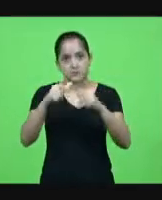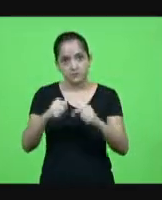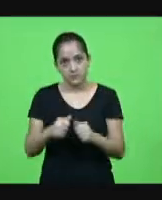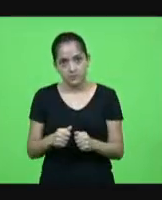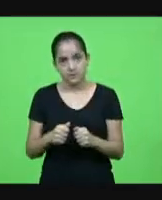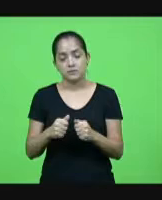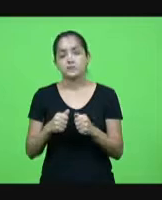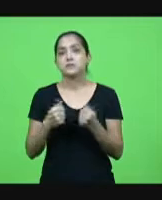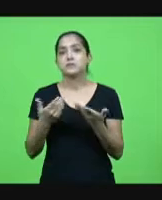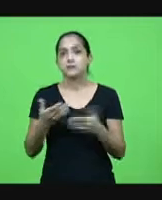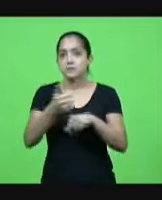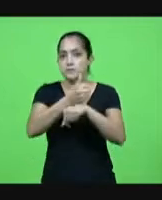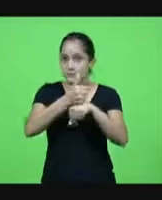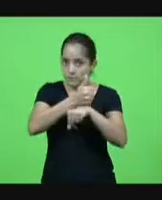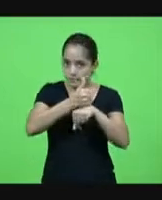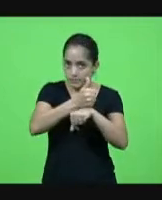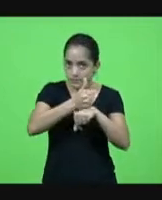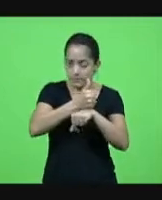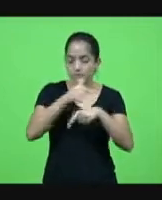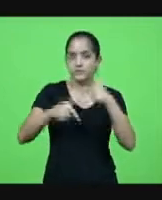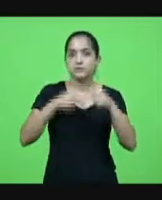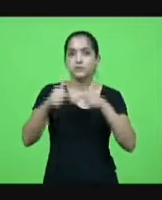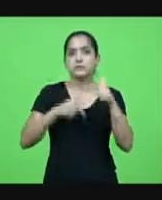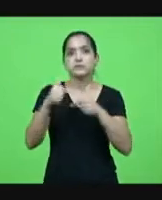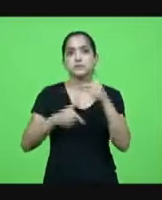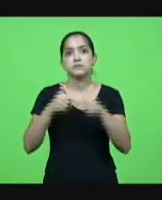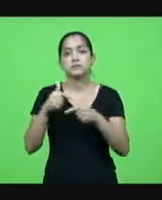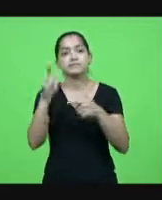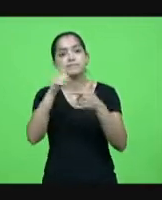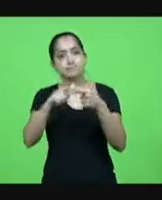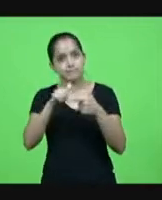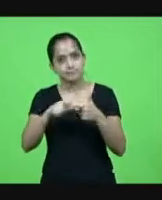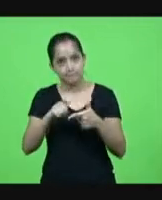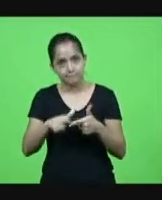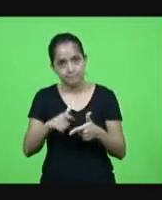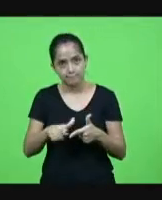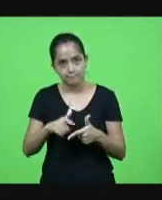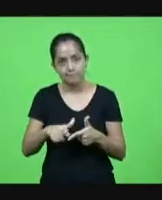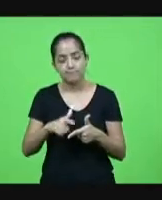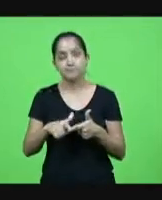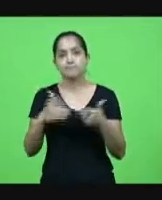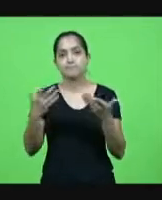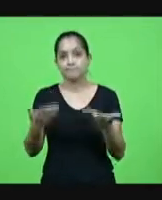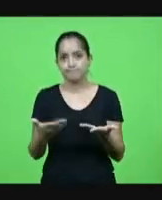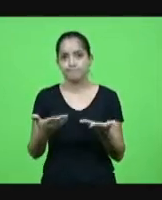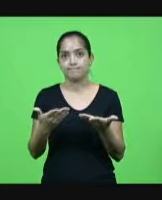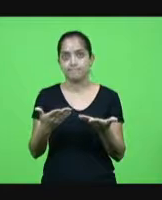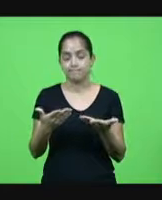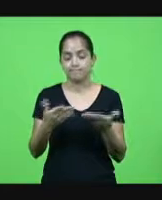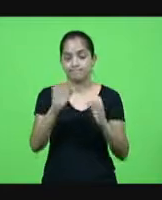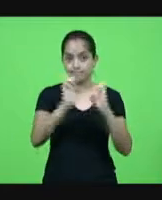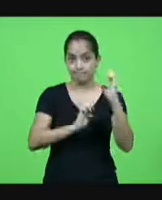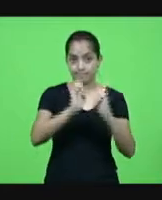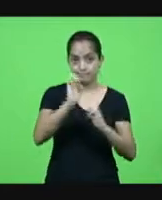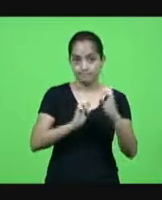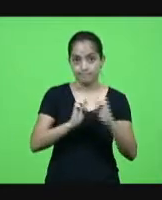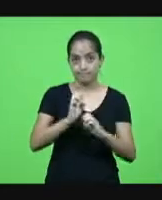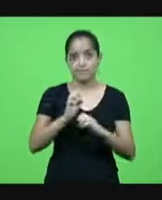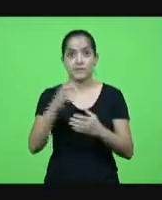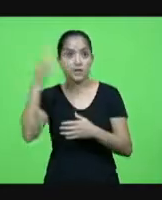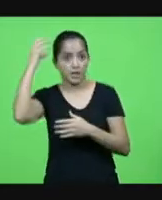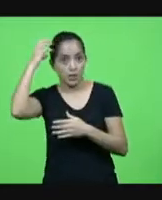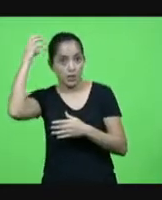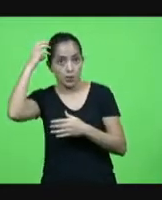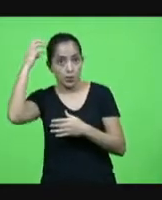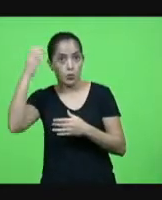caso que são trabalham na OZZ estão tendo problemas sérios com a empresa que diz que a culpa é do governo e o